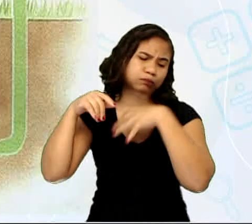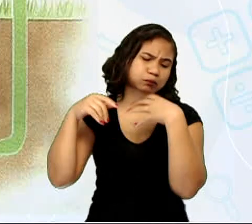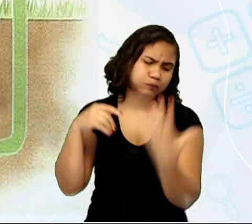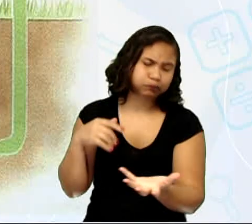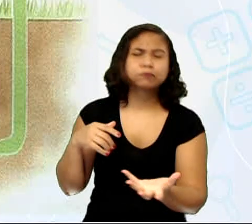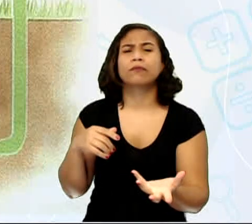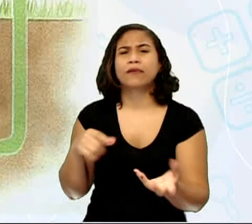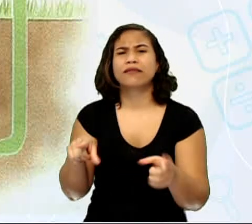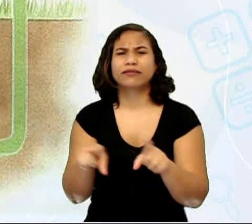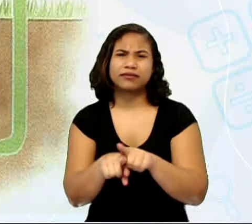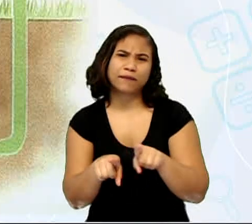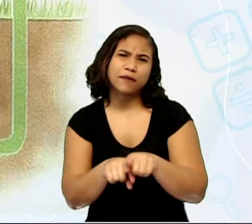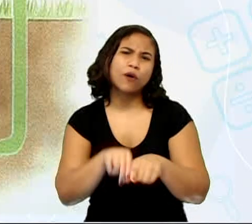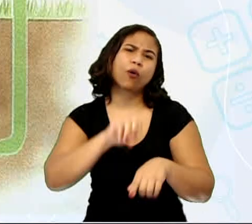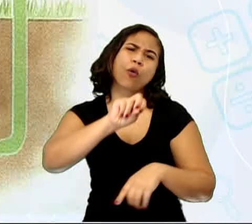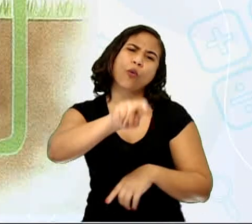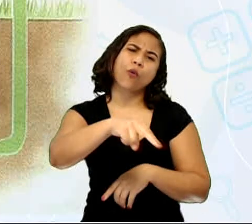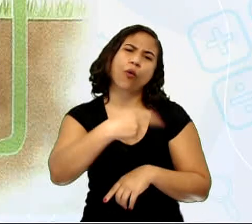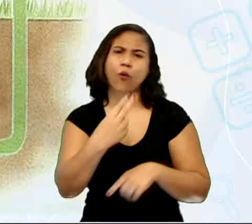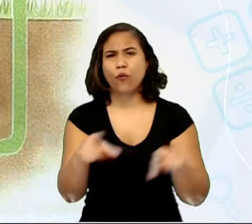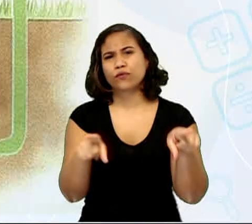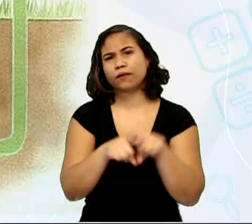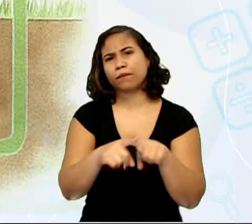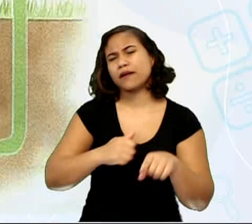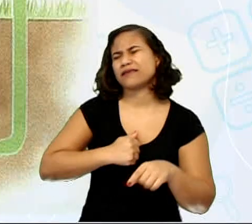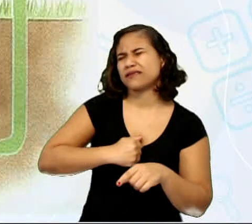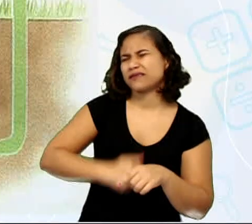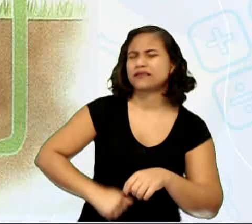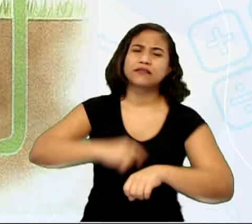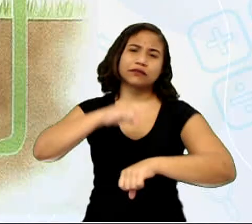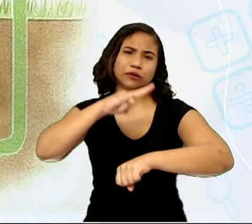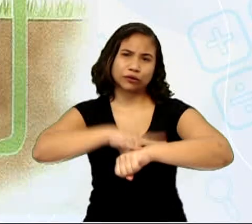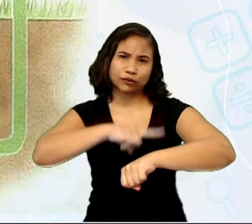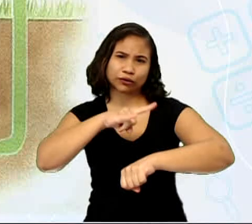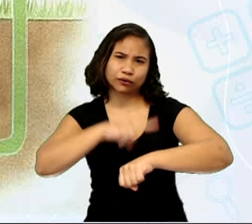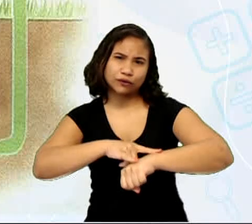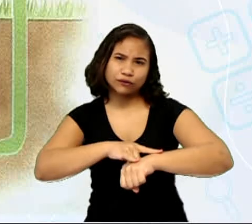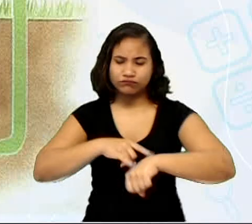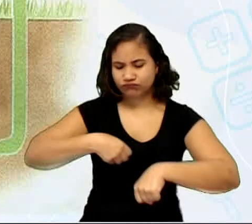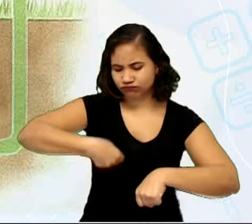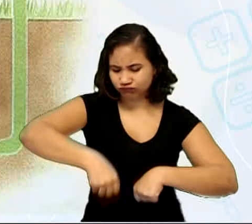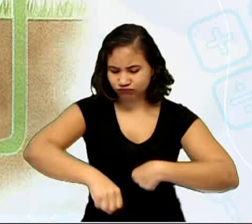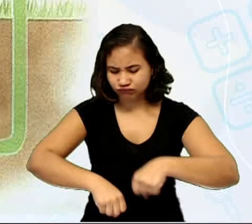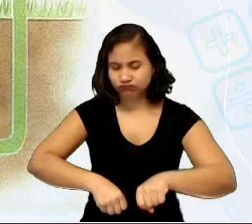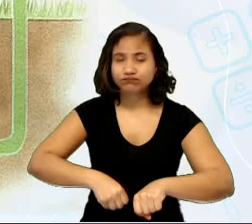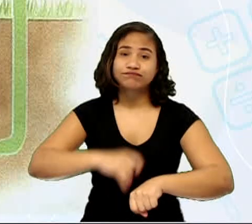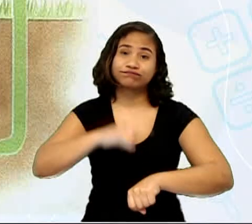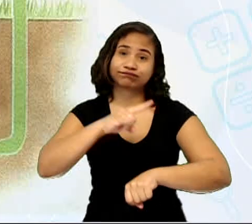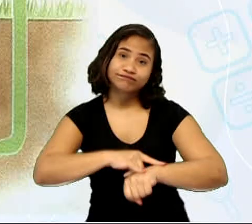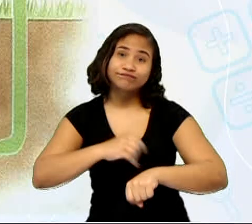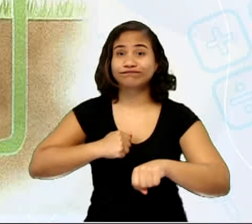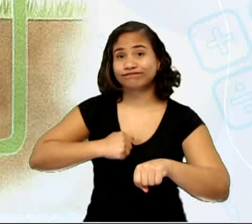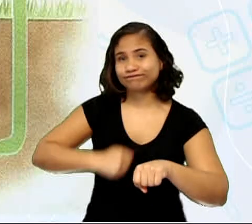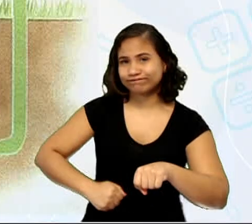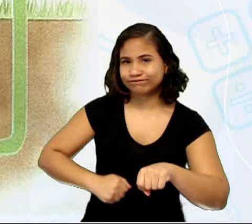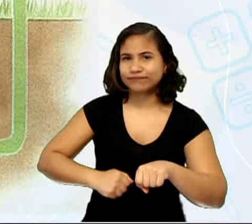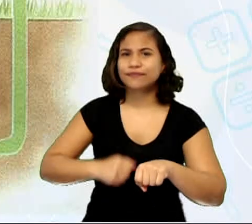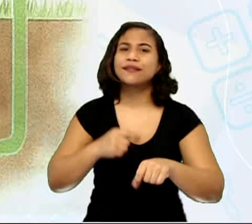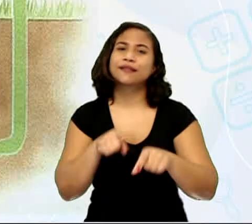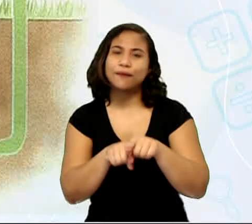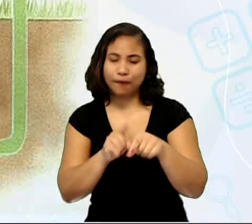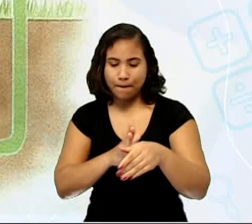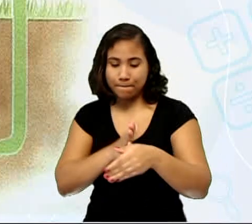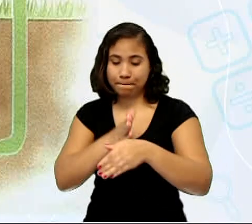despejar na natureza também excrementos como fezes e urinas, entra em ação os seres